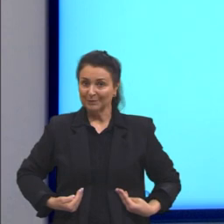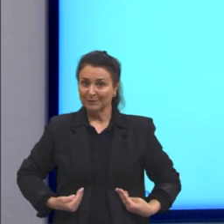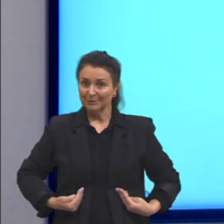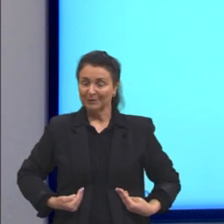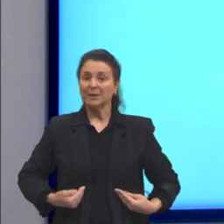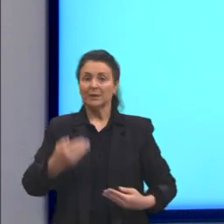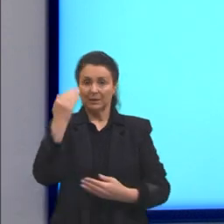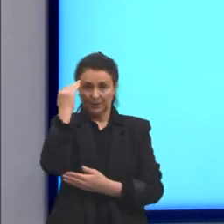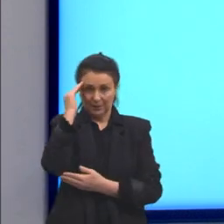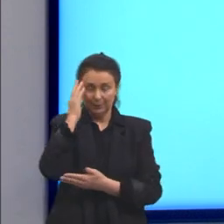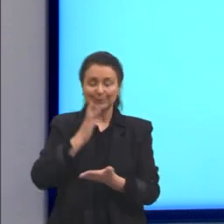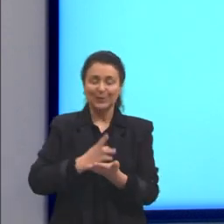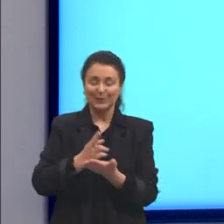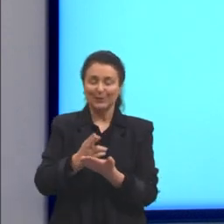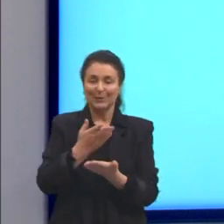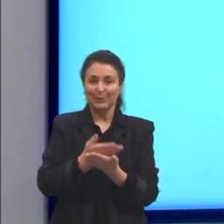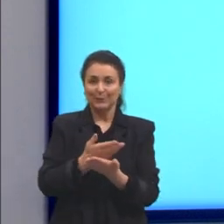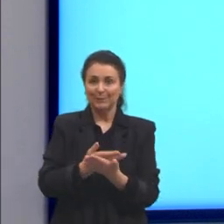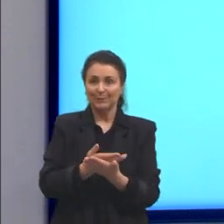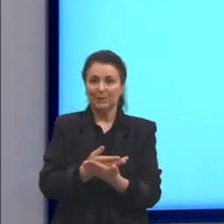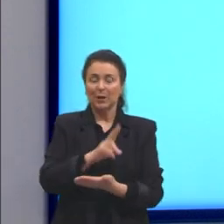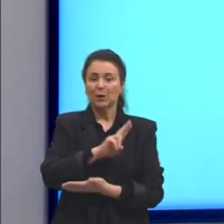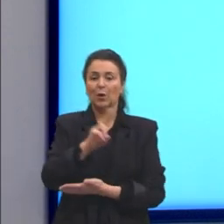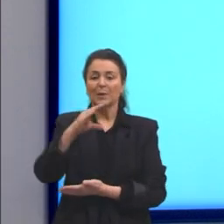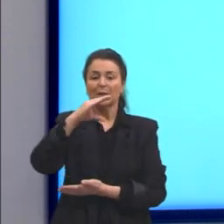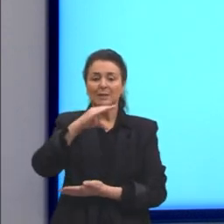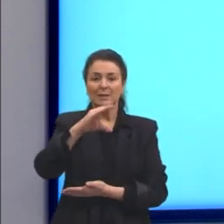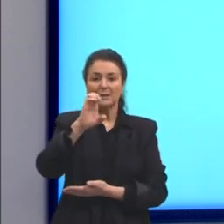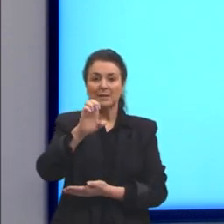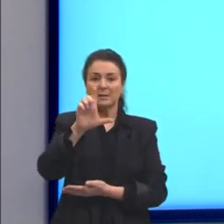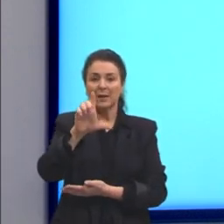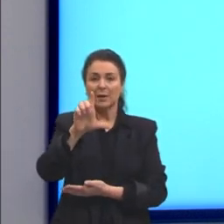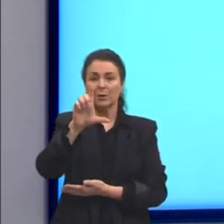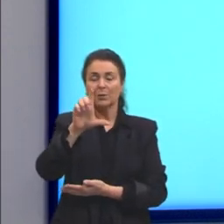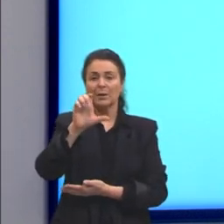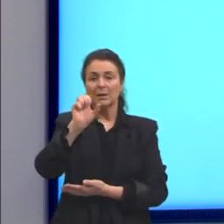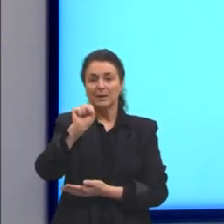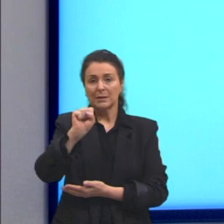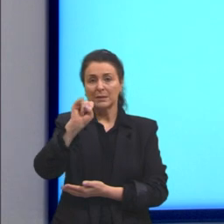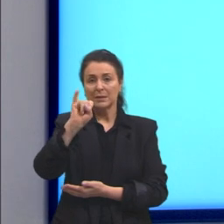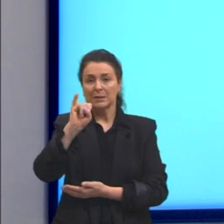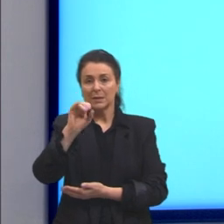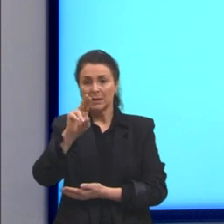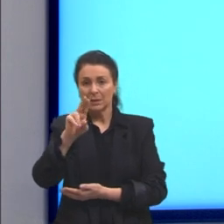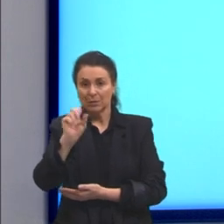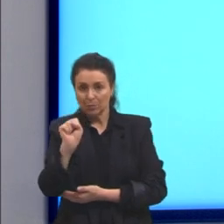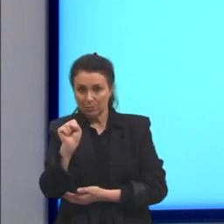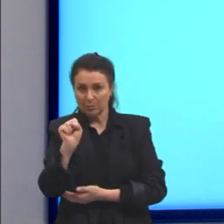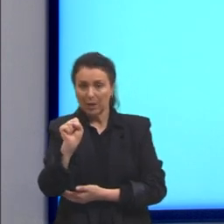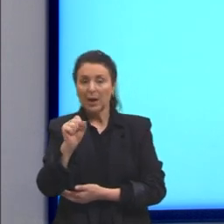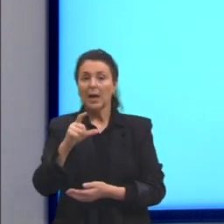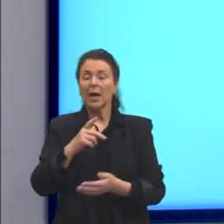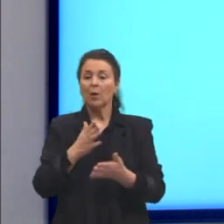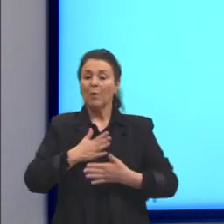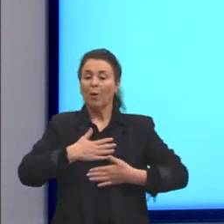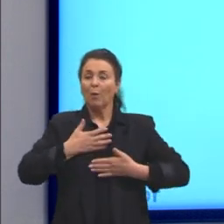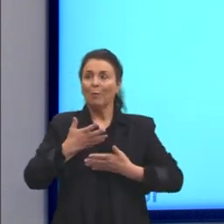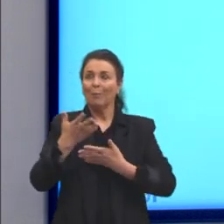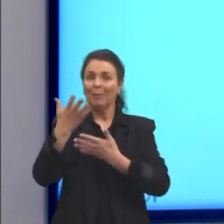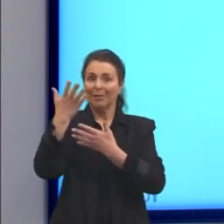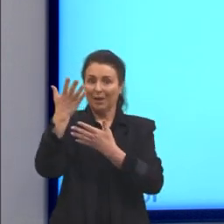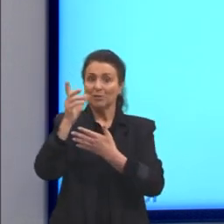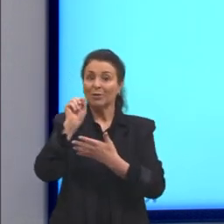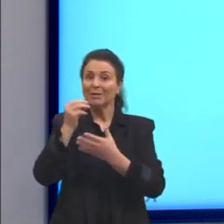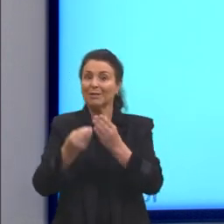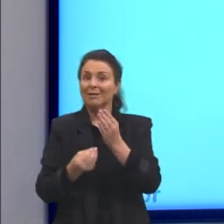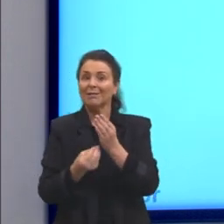Continuando, então. Esse nome, Celsius, foi dado em homenagem ao astrônomo Ander Celsius, que viveu entre 1701